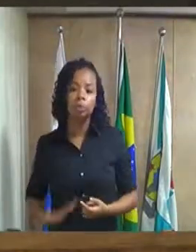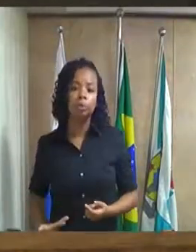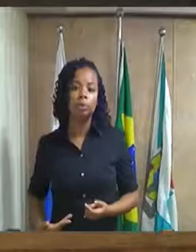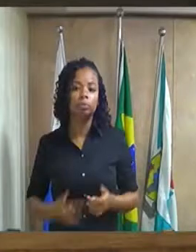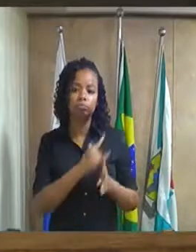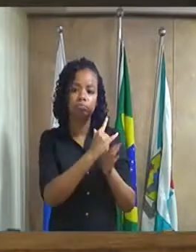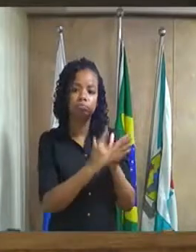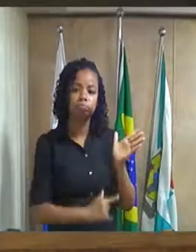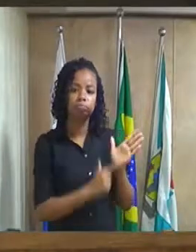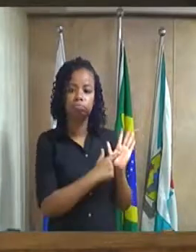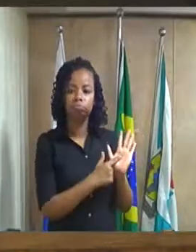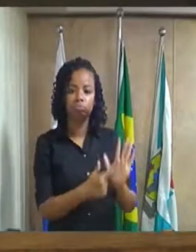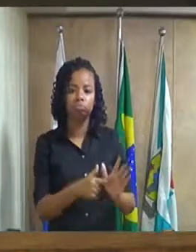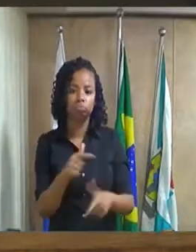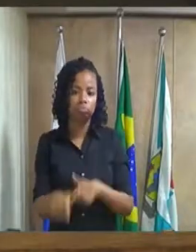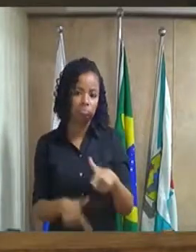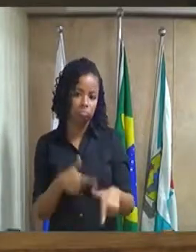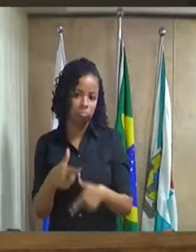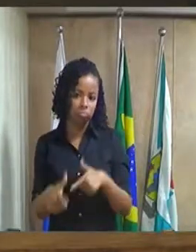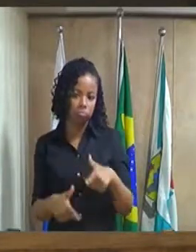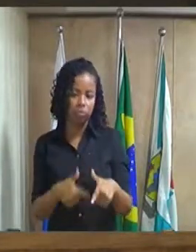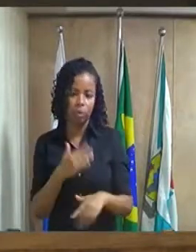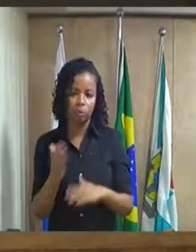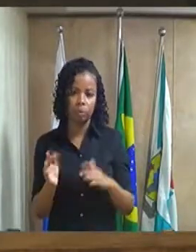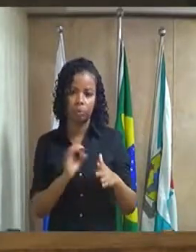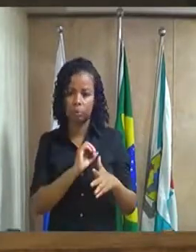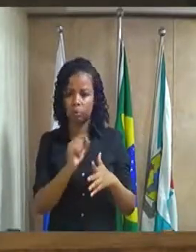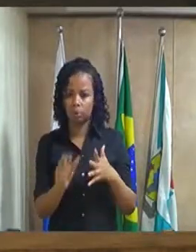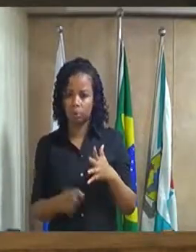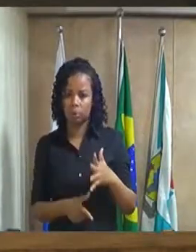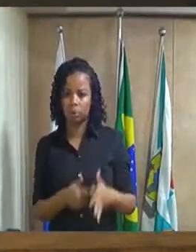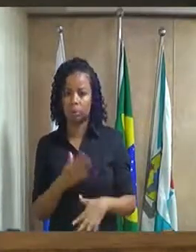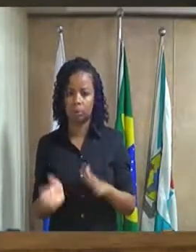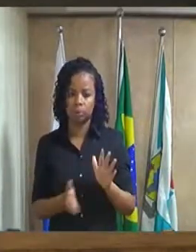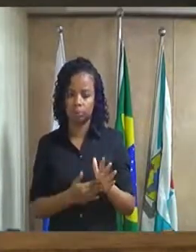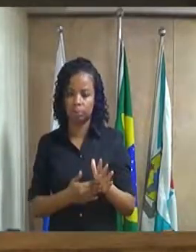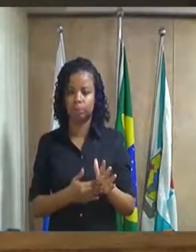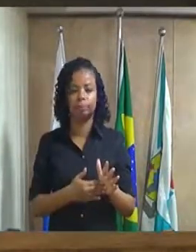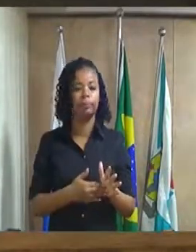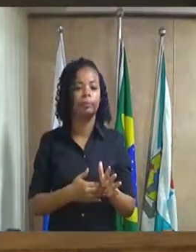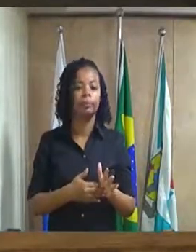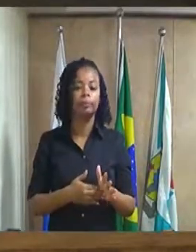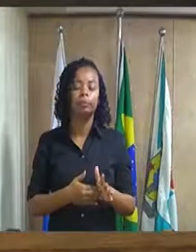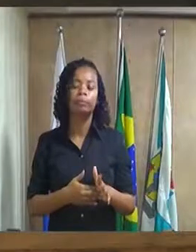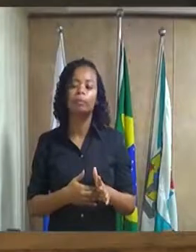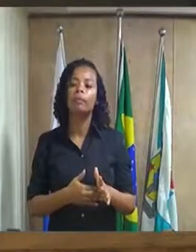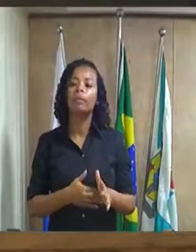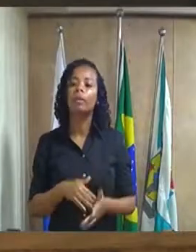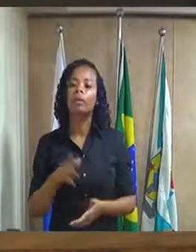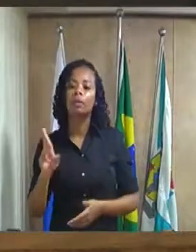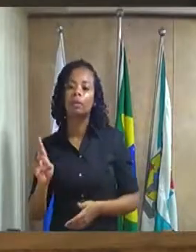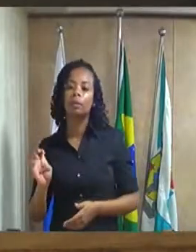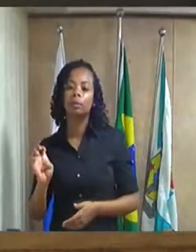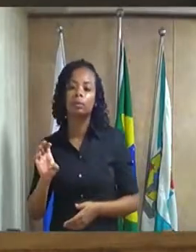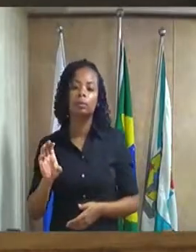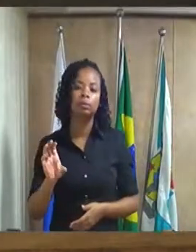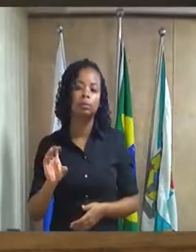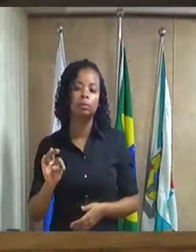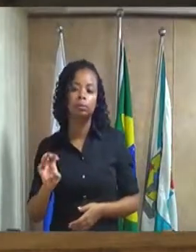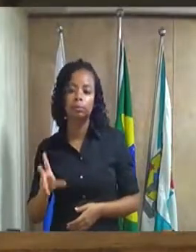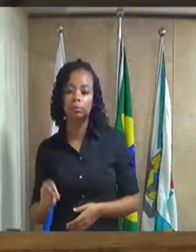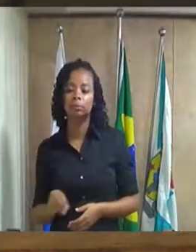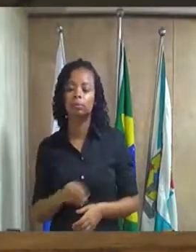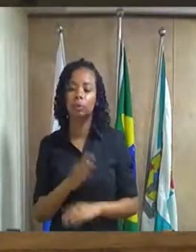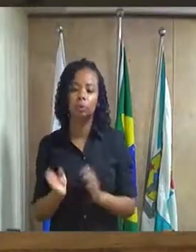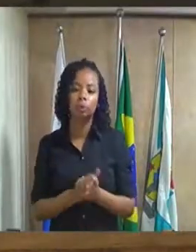serviço todo um detalhamento das receitas e despesas